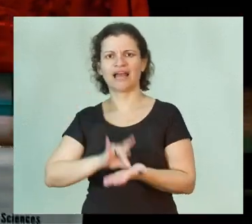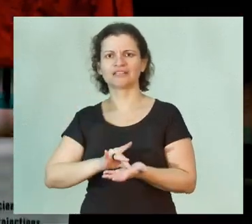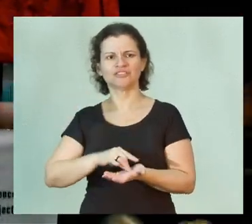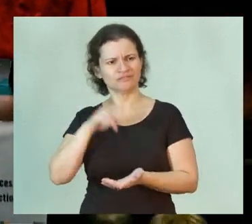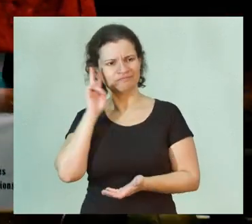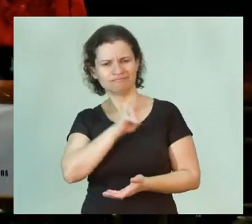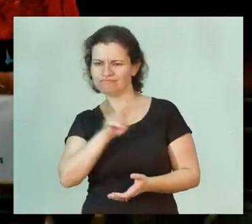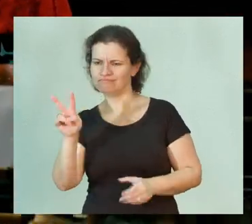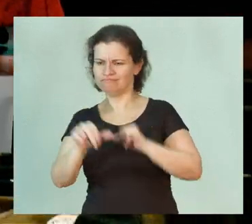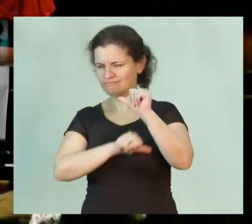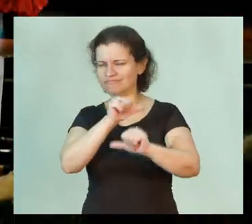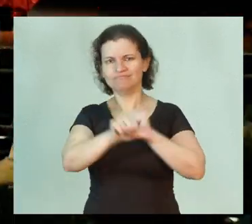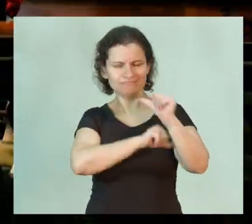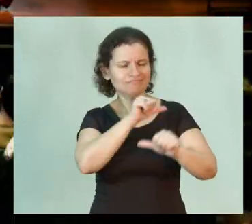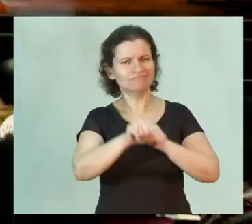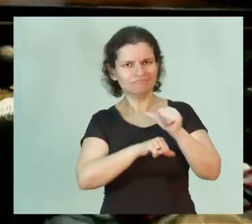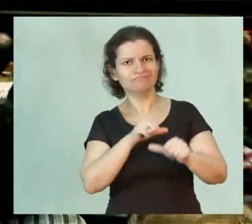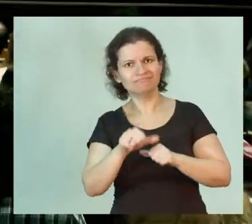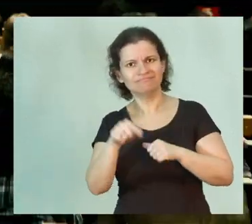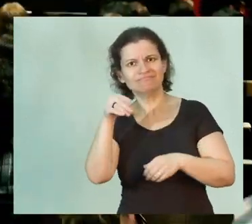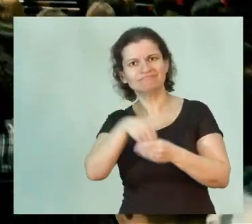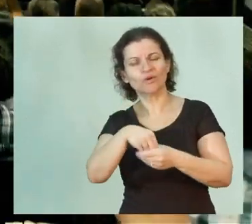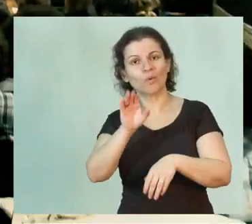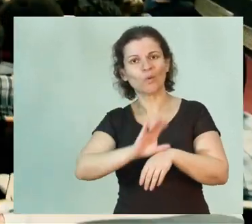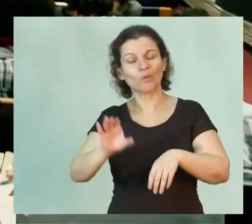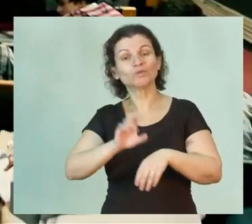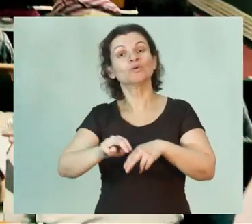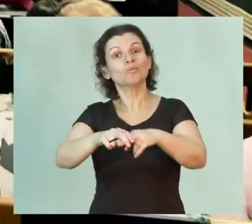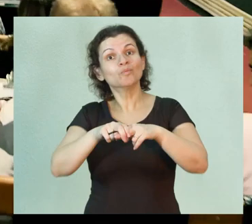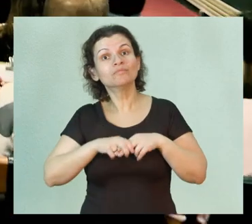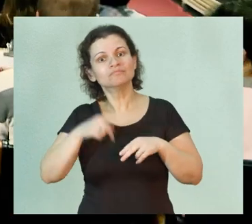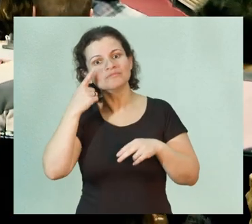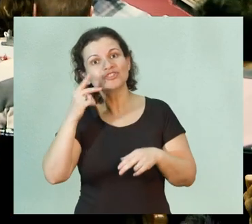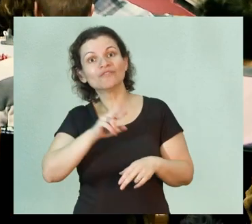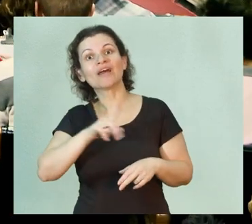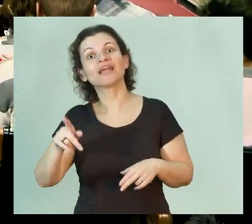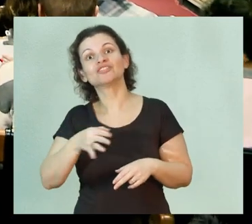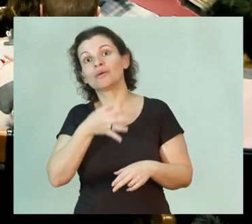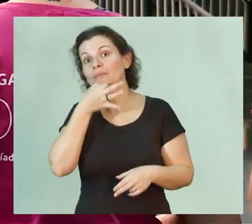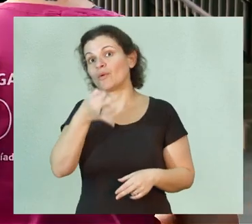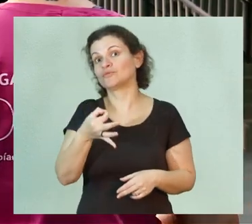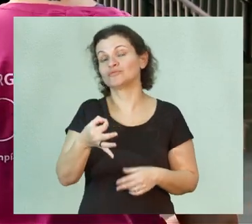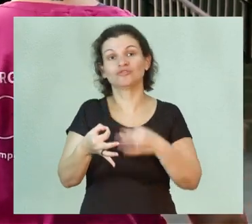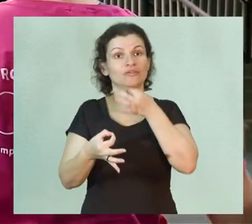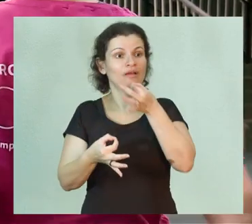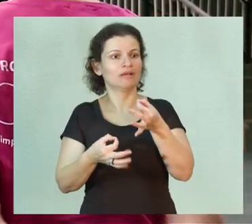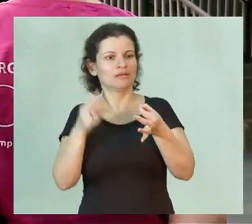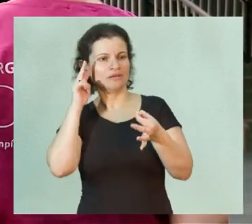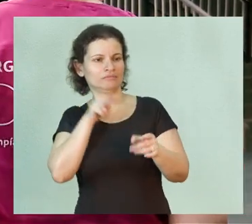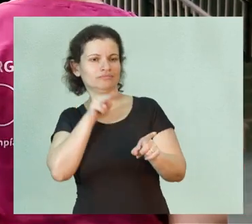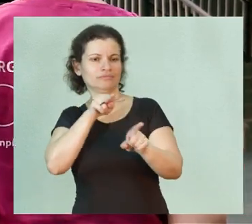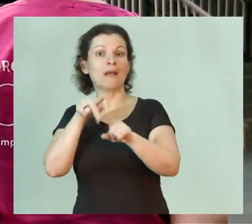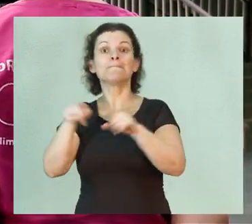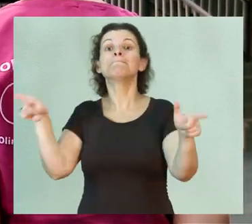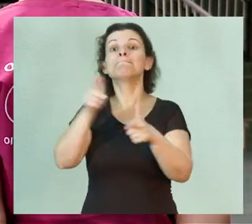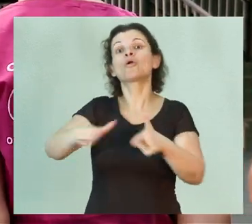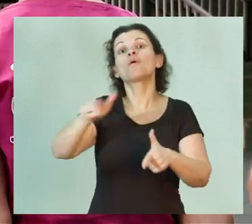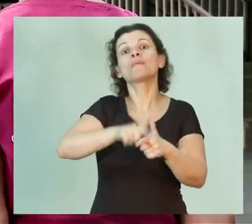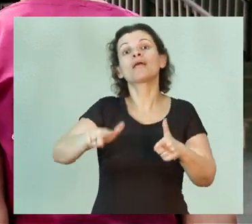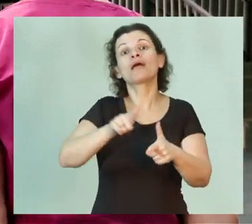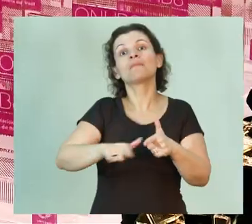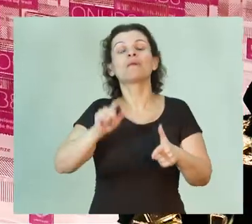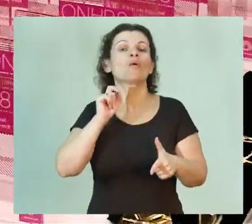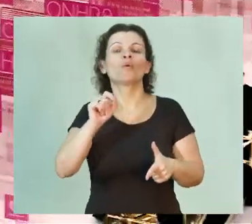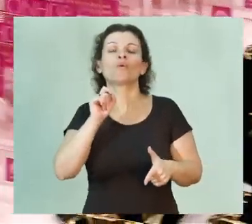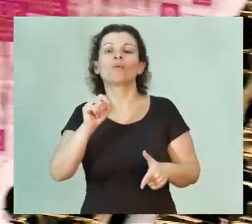vemos as transformações nesses cursos a partir de diferentes pontos de vista. Mas os problemas com